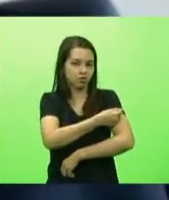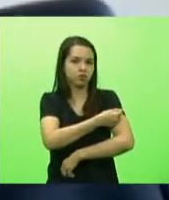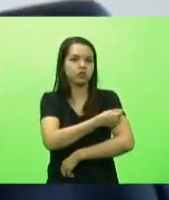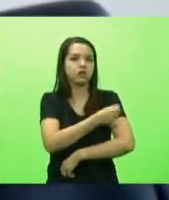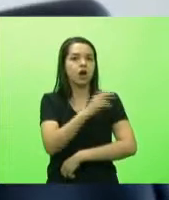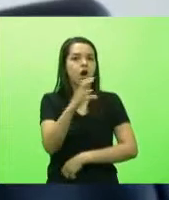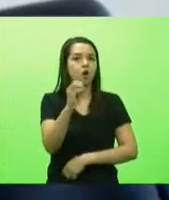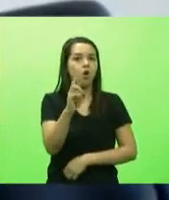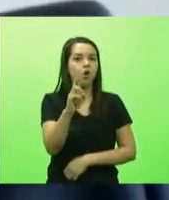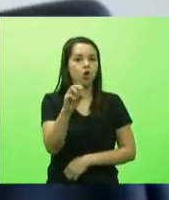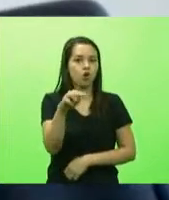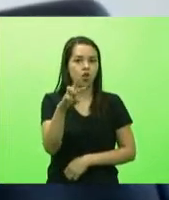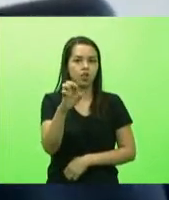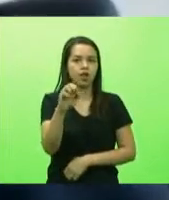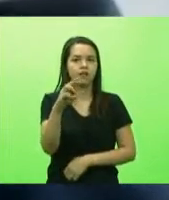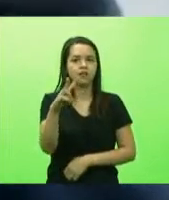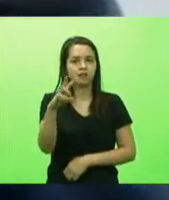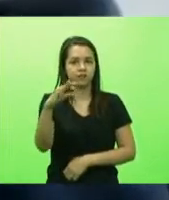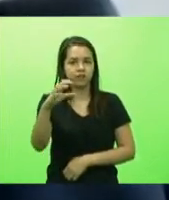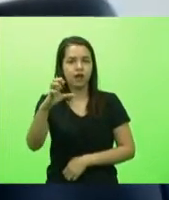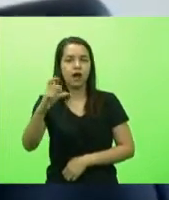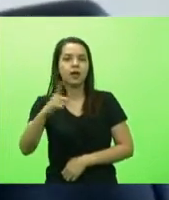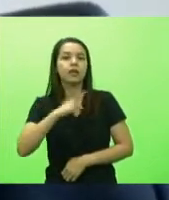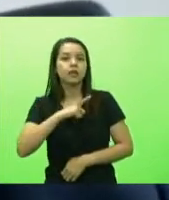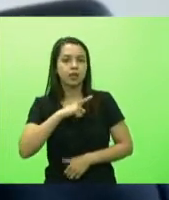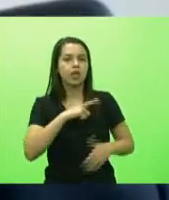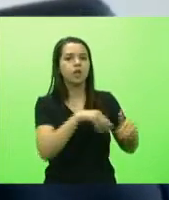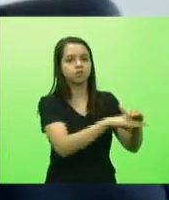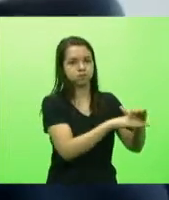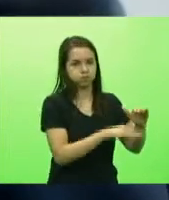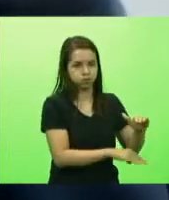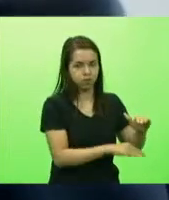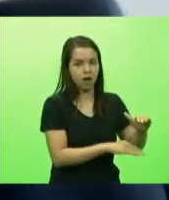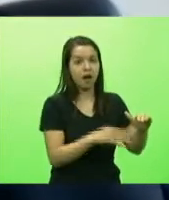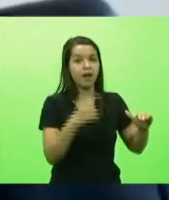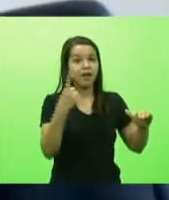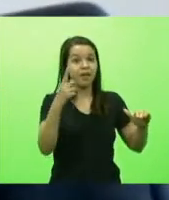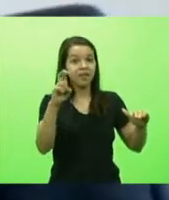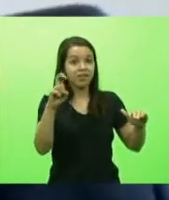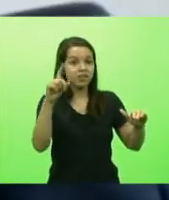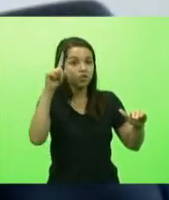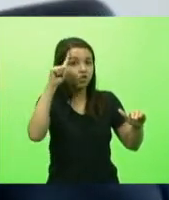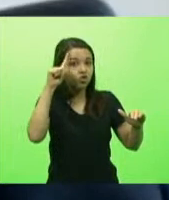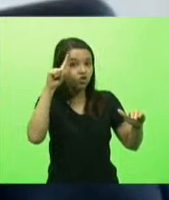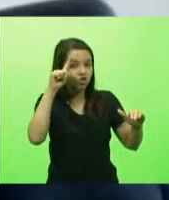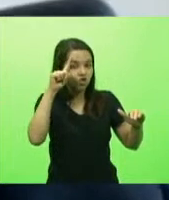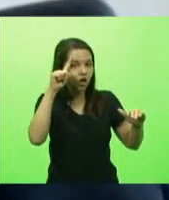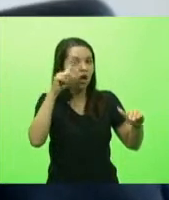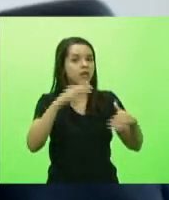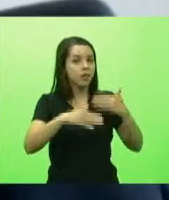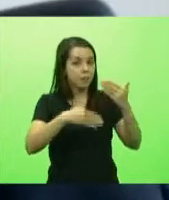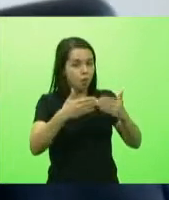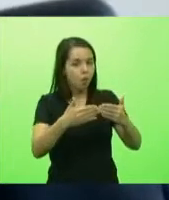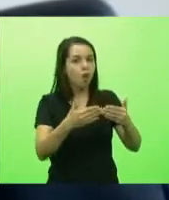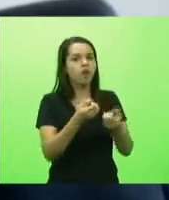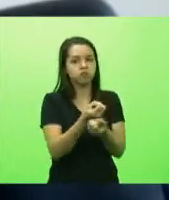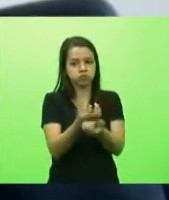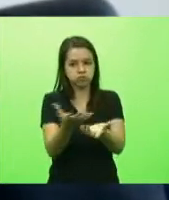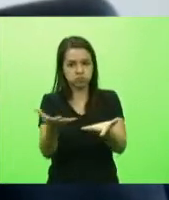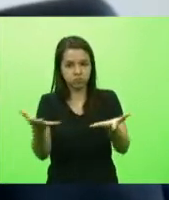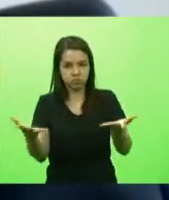central e distribuída em 15 dias que é o tempo mínimo para a segunda dose da vacina essas são doses